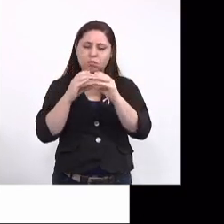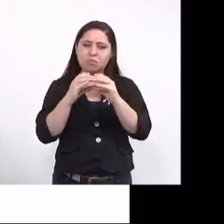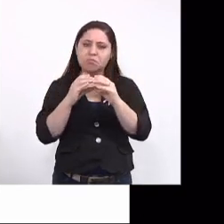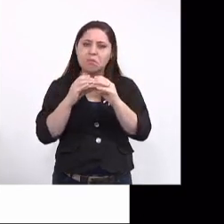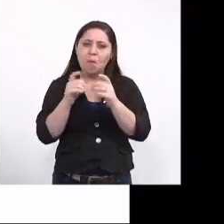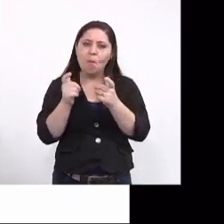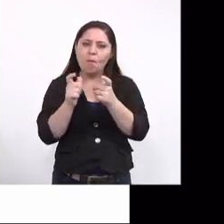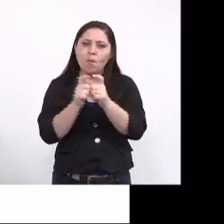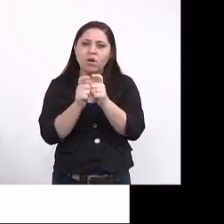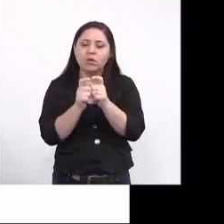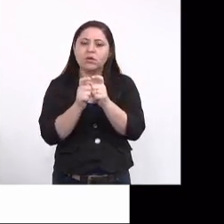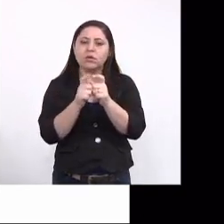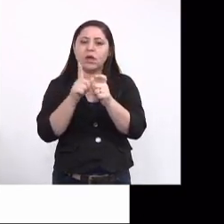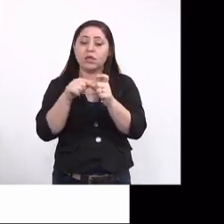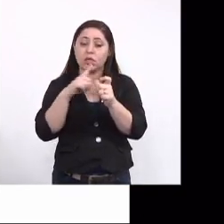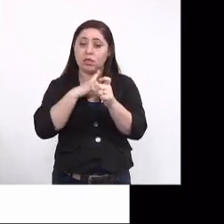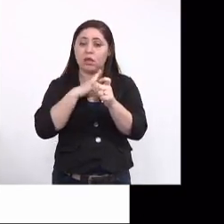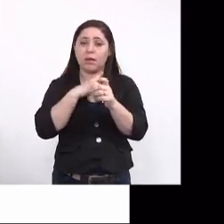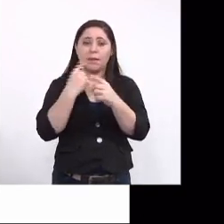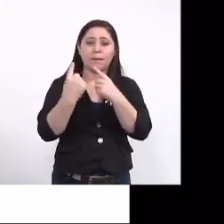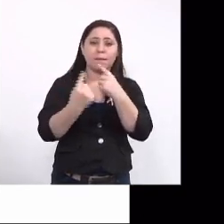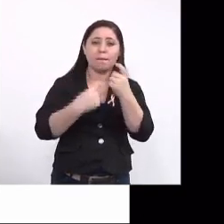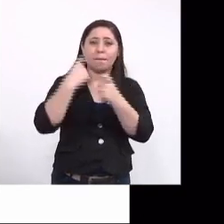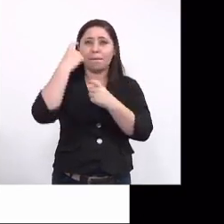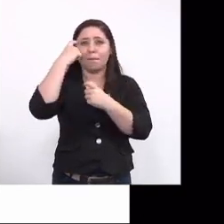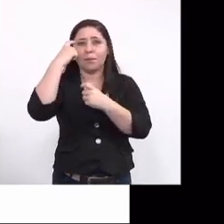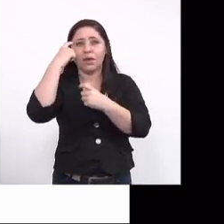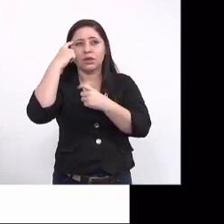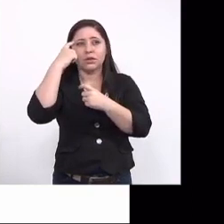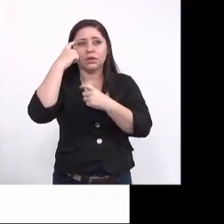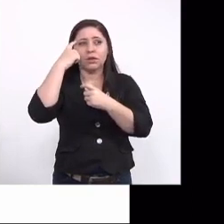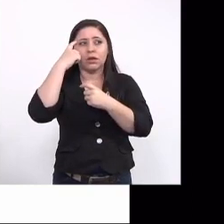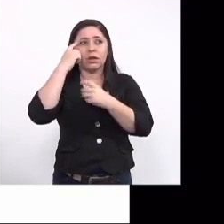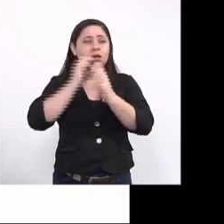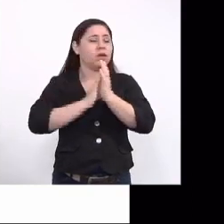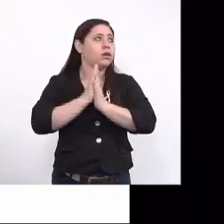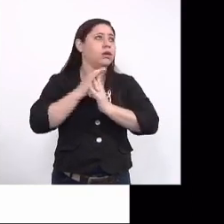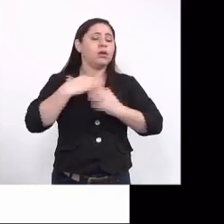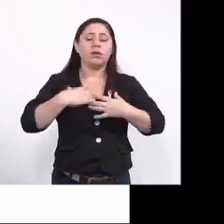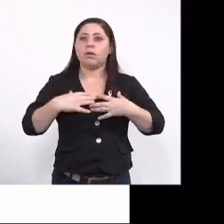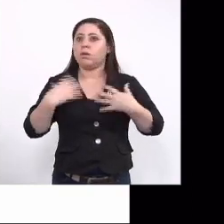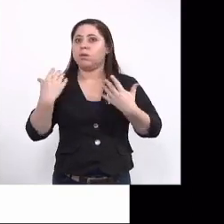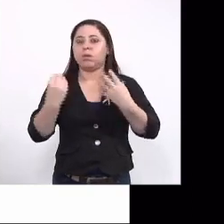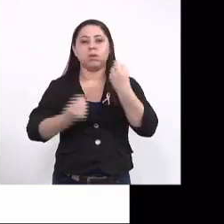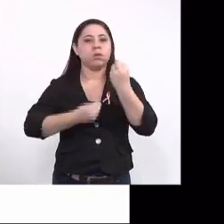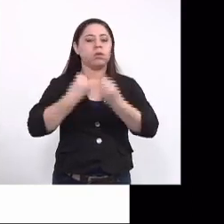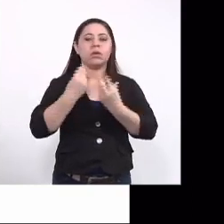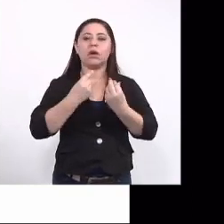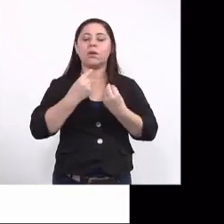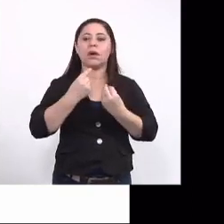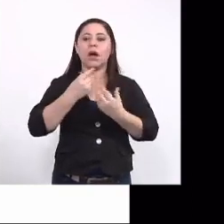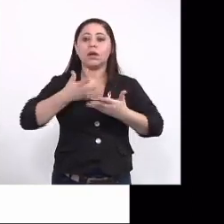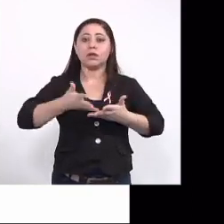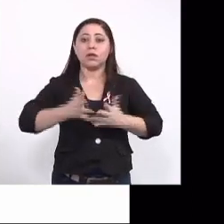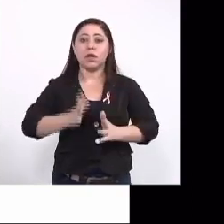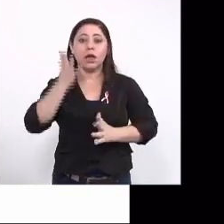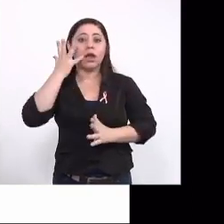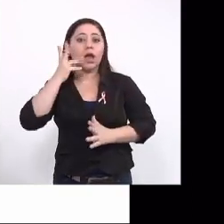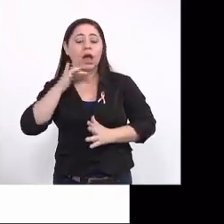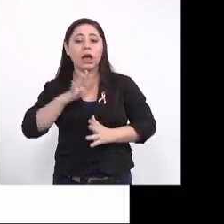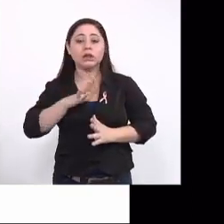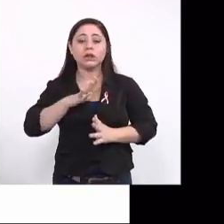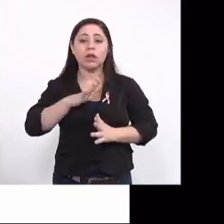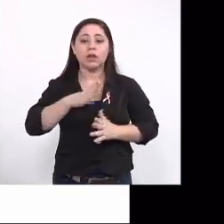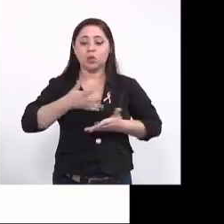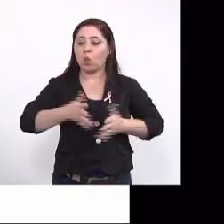diminuindo. Então, pensem, imaginem o desespero que deve ser para essa família, a criança aparentemente nasce normal e com o período das semanas a